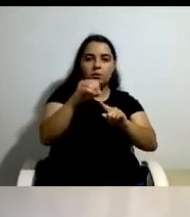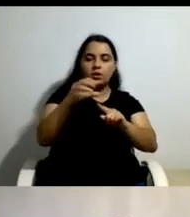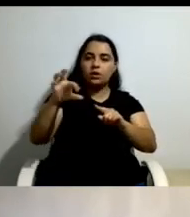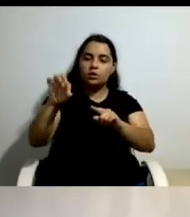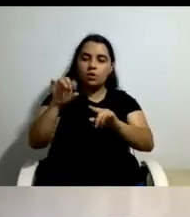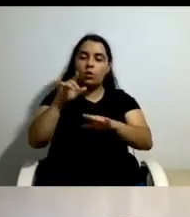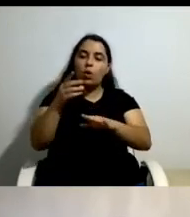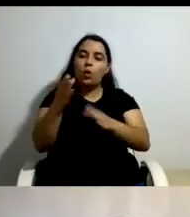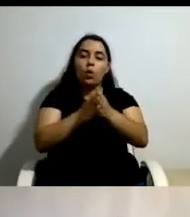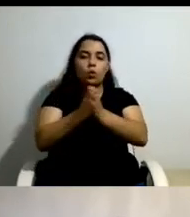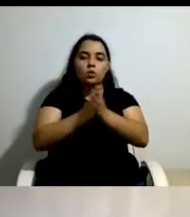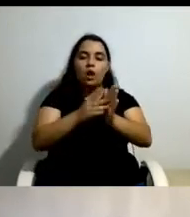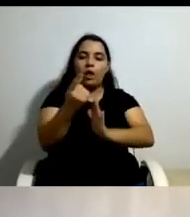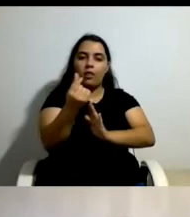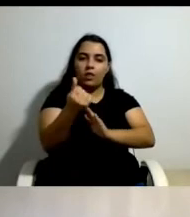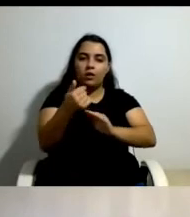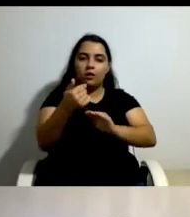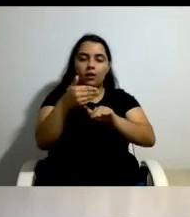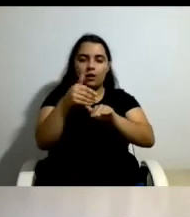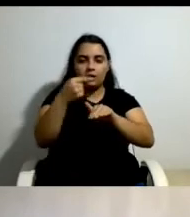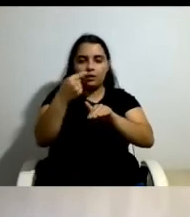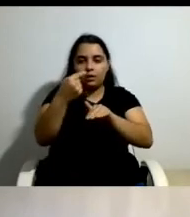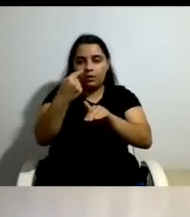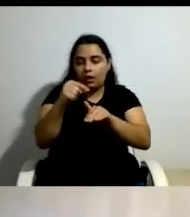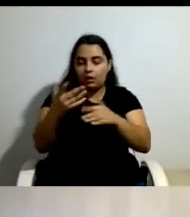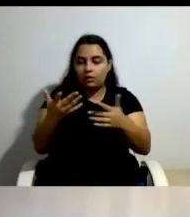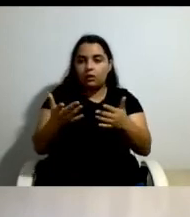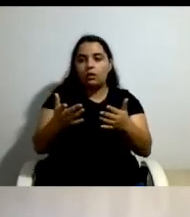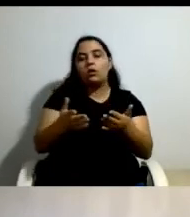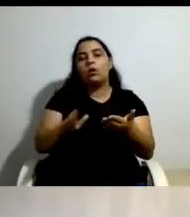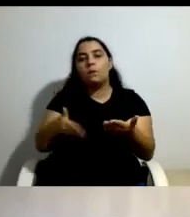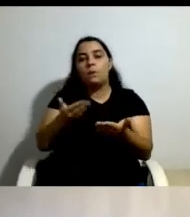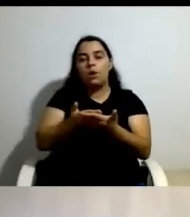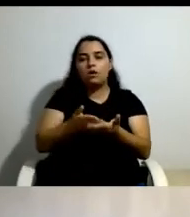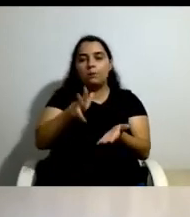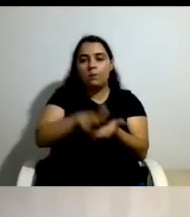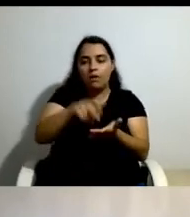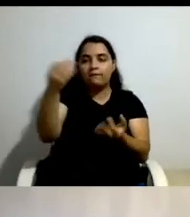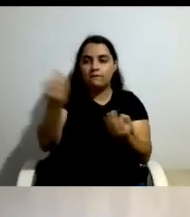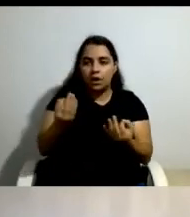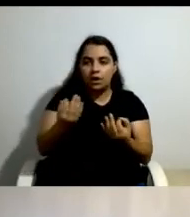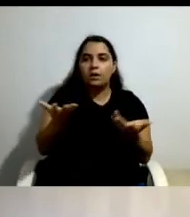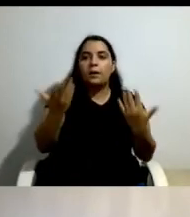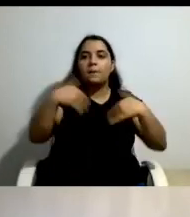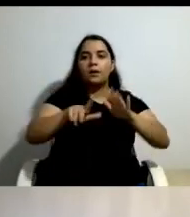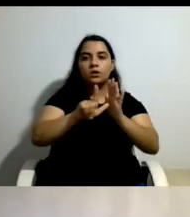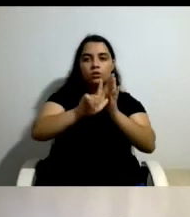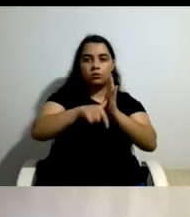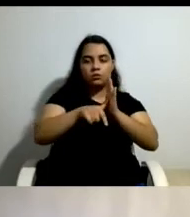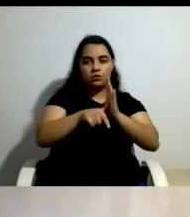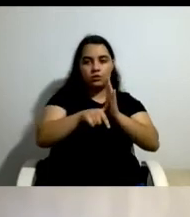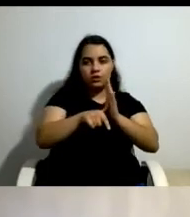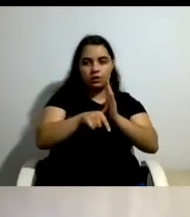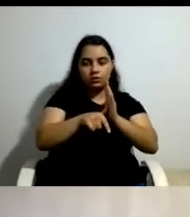Esse prolongamento foi aprovado, mas o projeto, dado que o SCAVIS, o movimento MAVI foi,